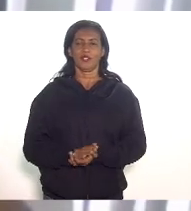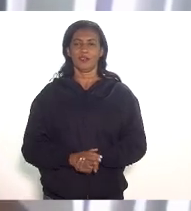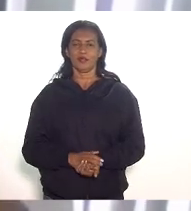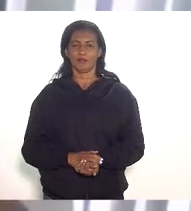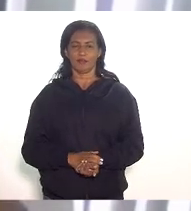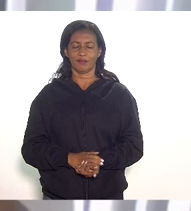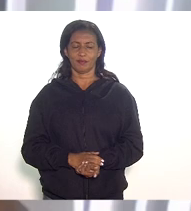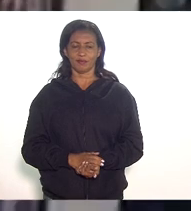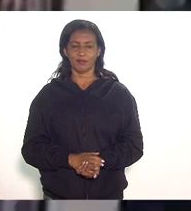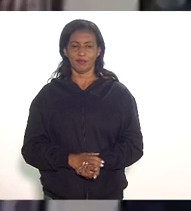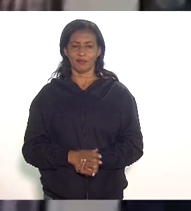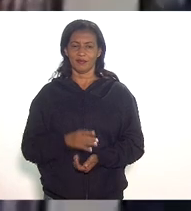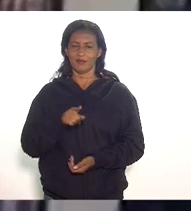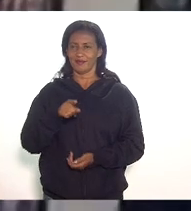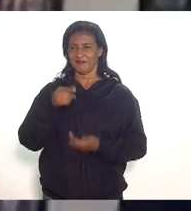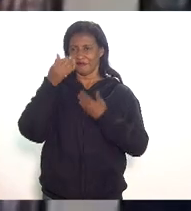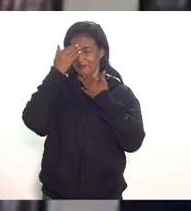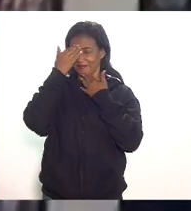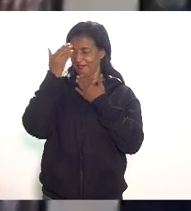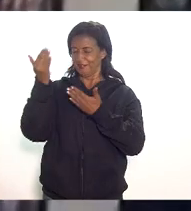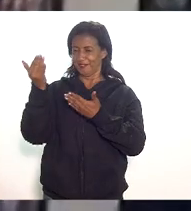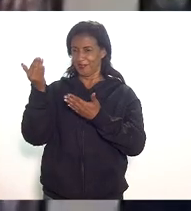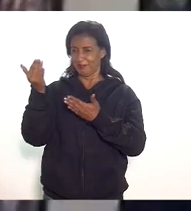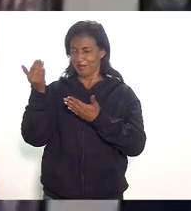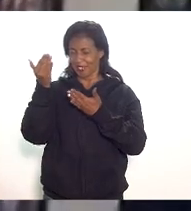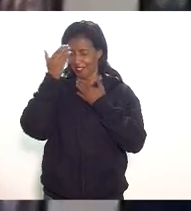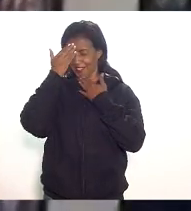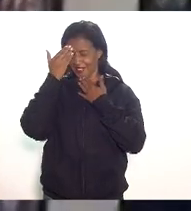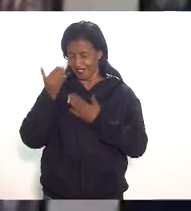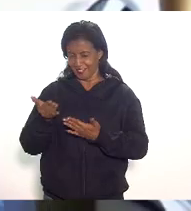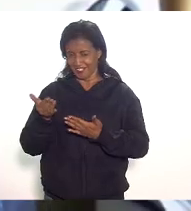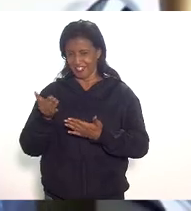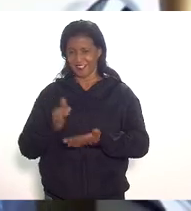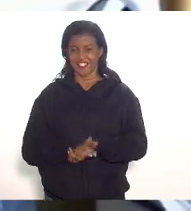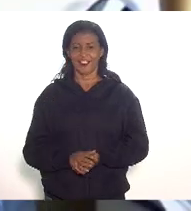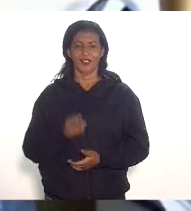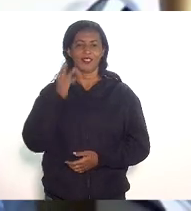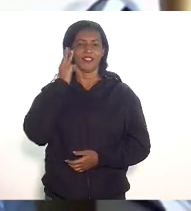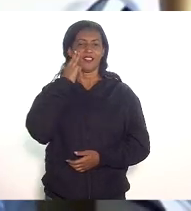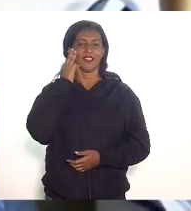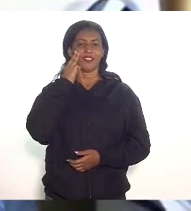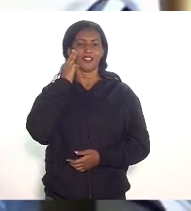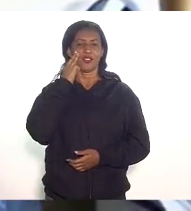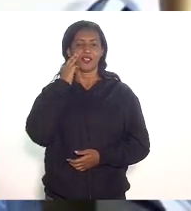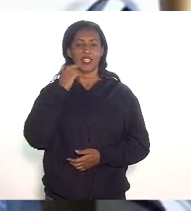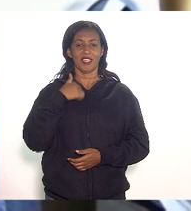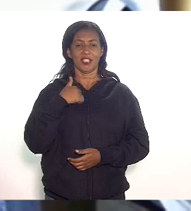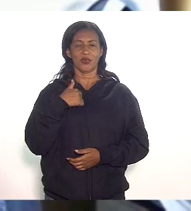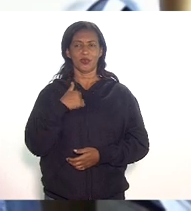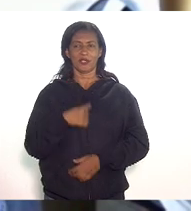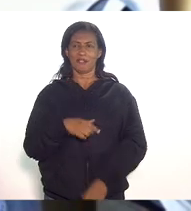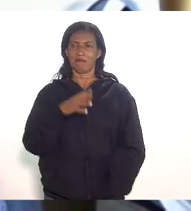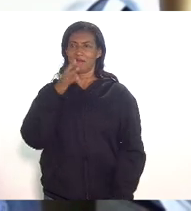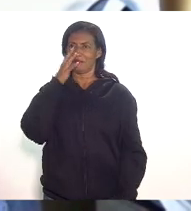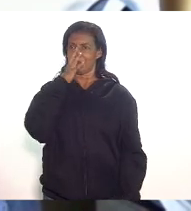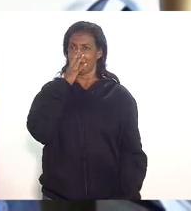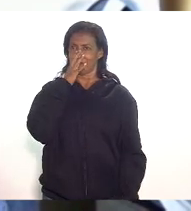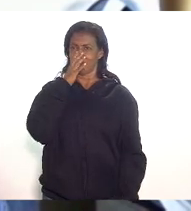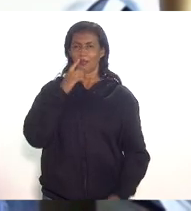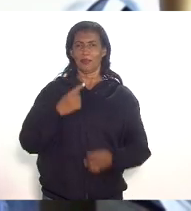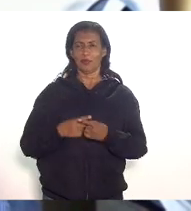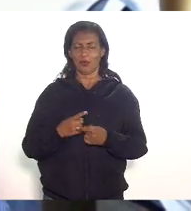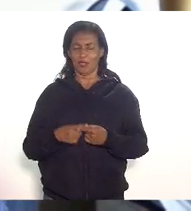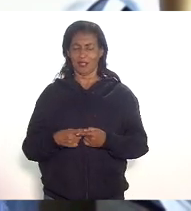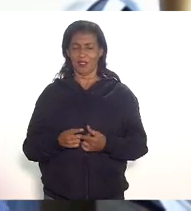muito obrigado muito obrigado Odé Carneiro eu estou aqui impressionado porque